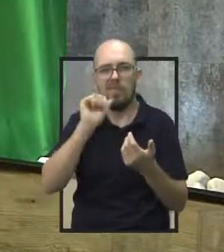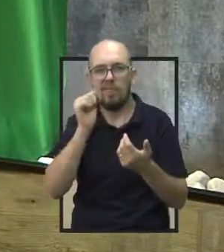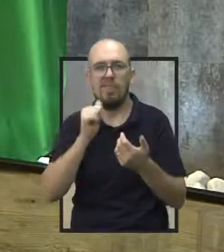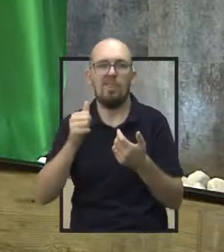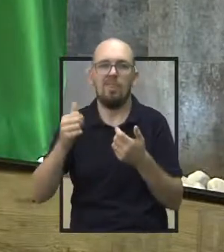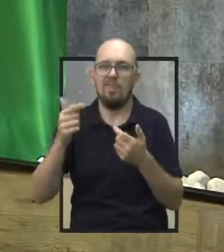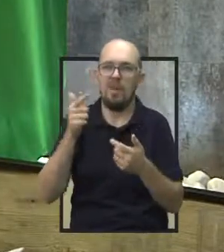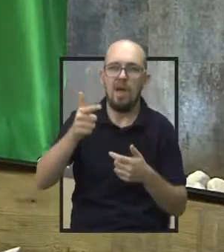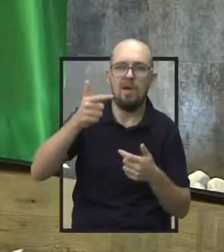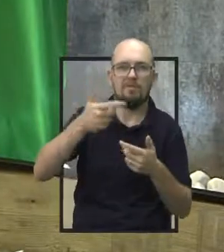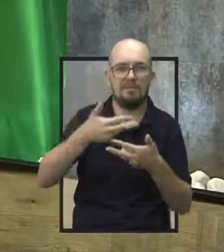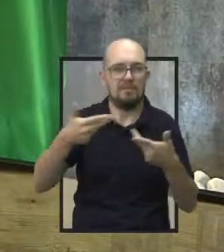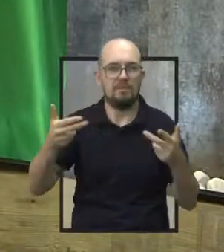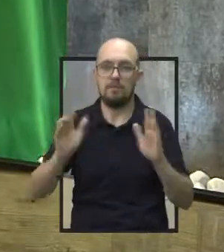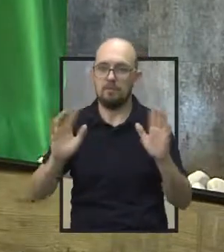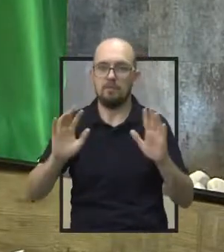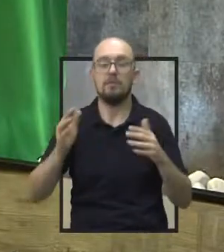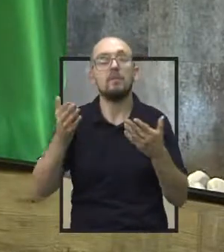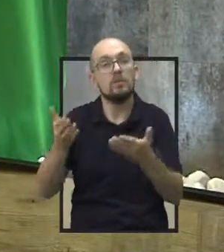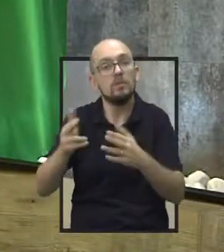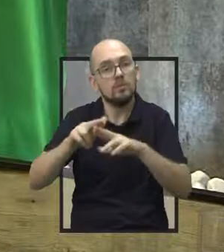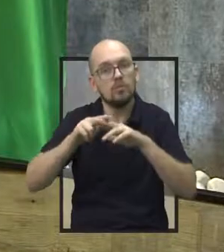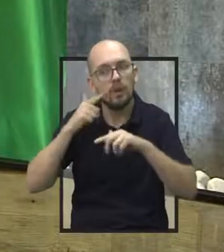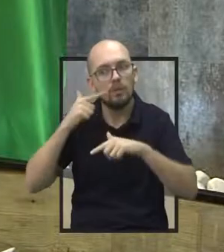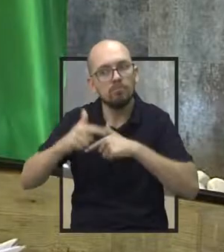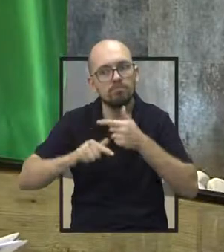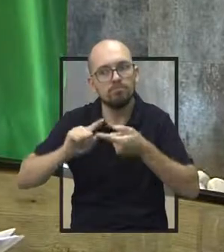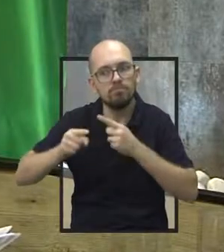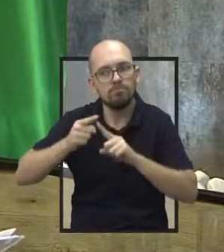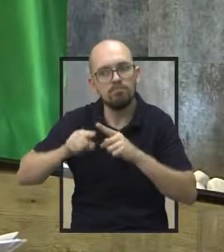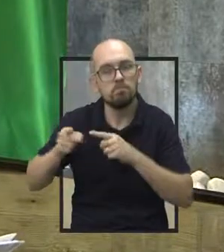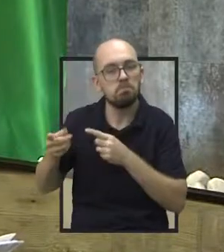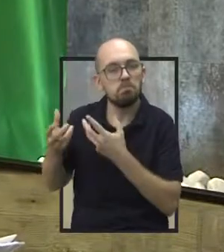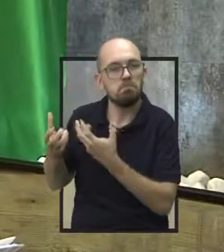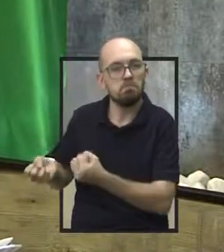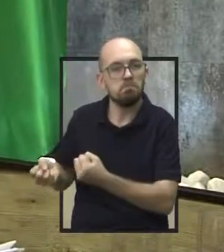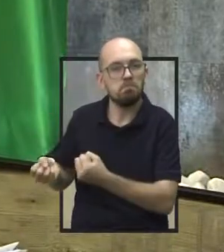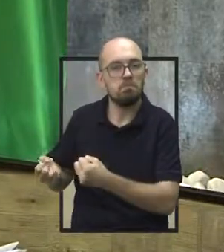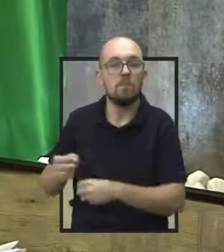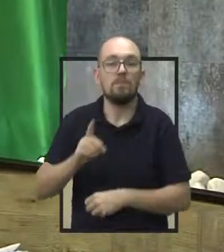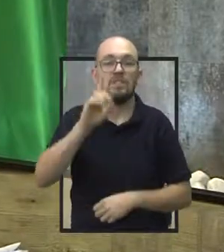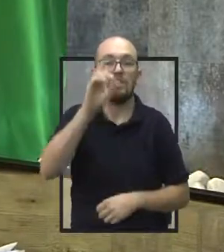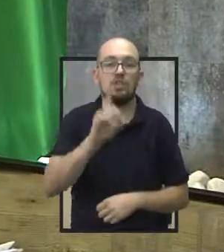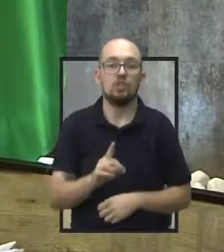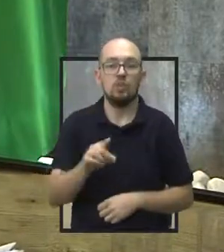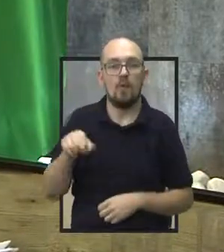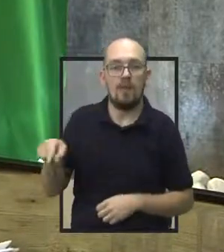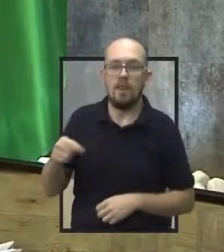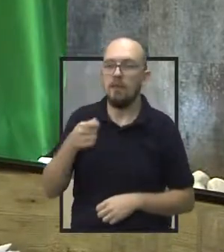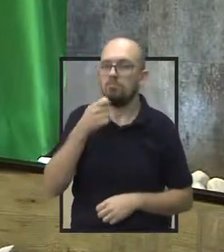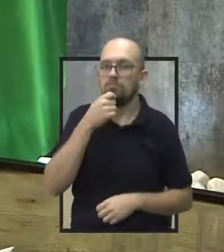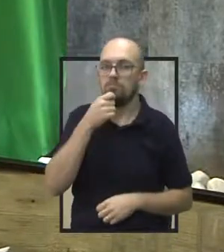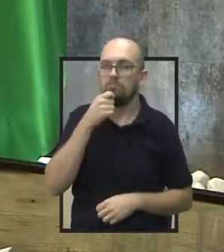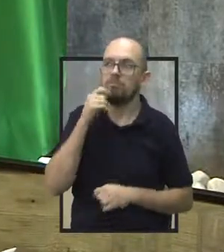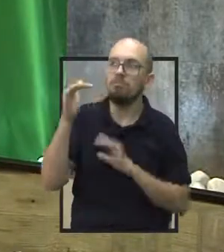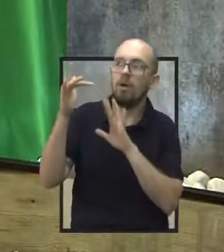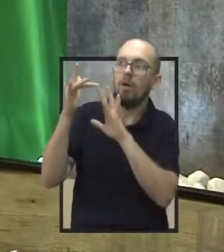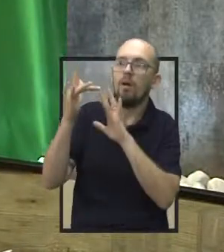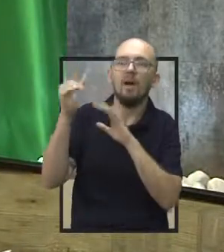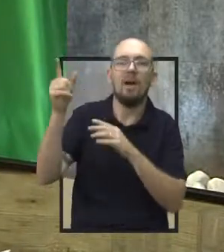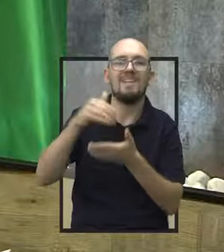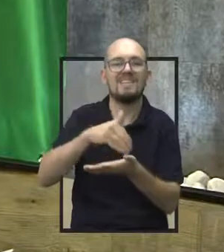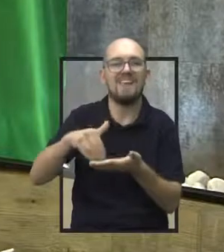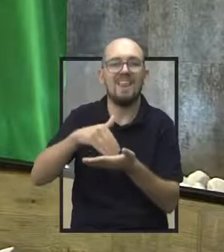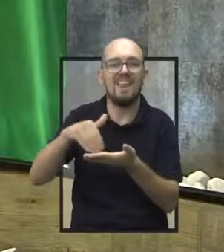sabe. Então, é esse trabalho que nós estamos fazendo, enquanto a diretora regional de ensino aqui, não consegue, através da Secretaria de